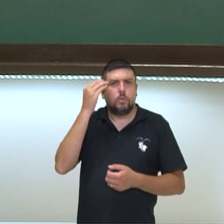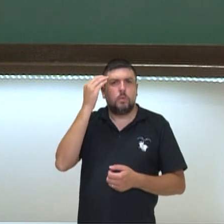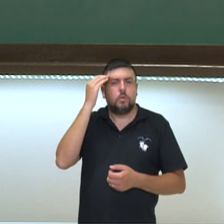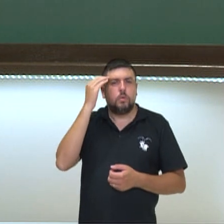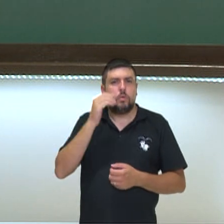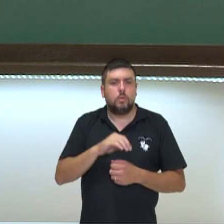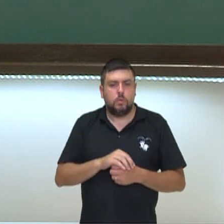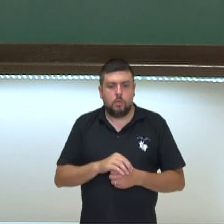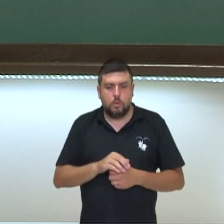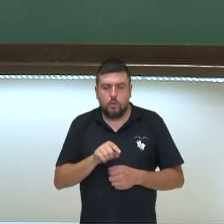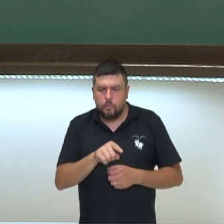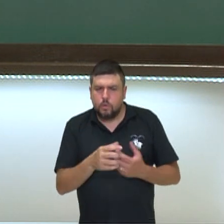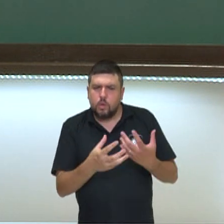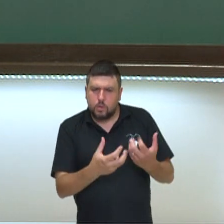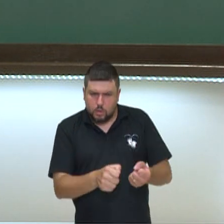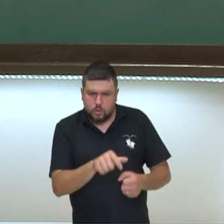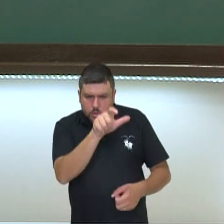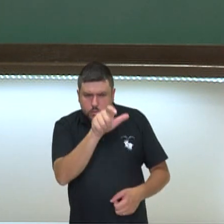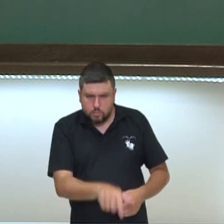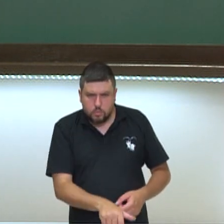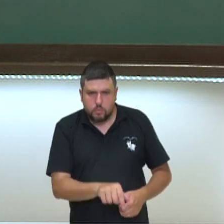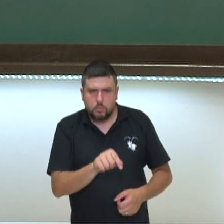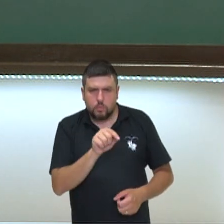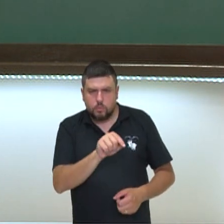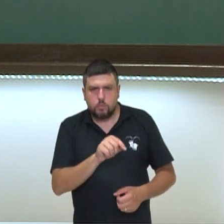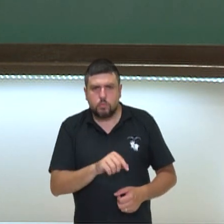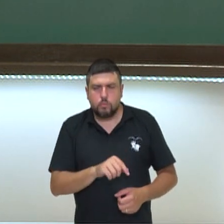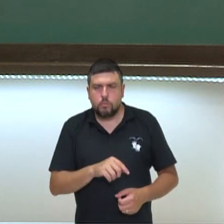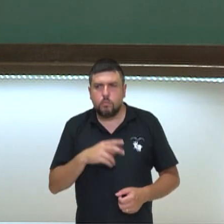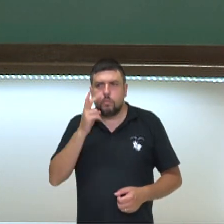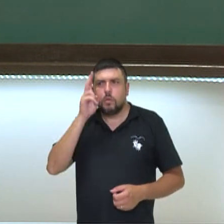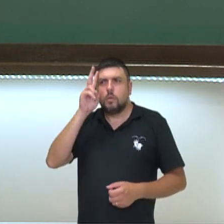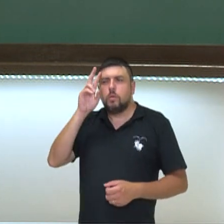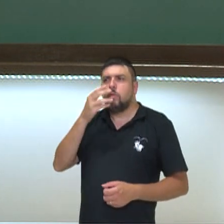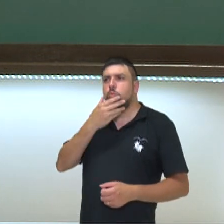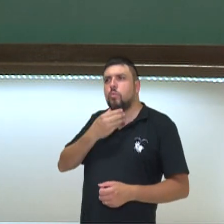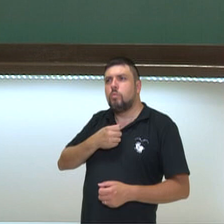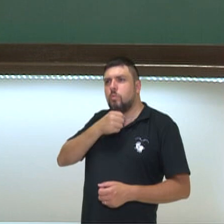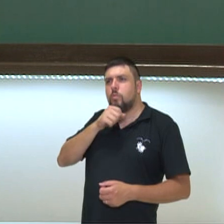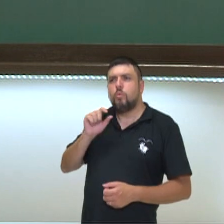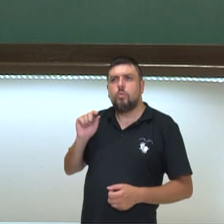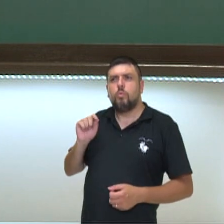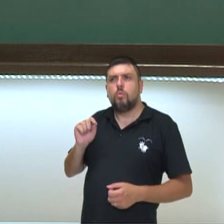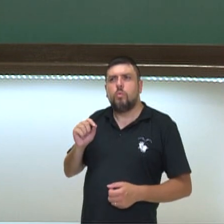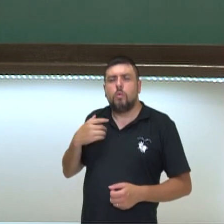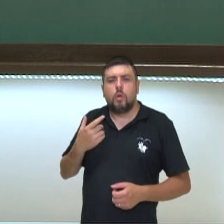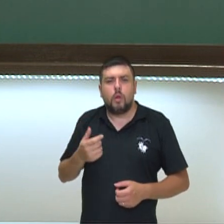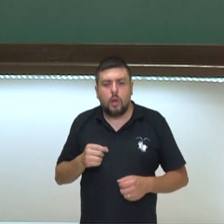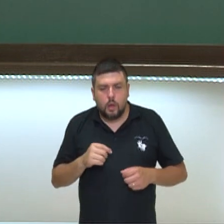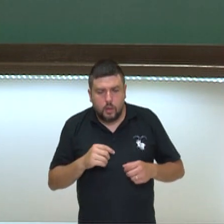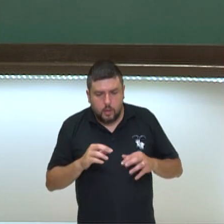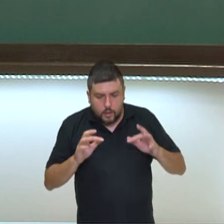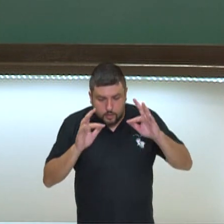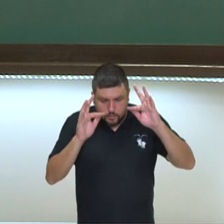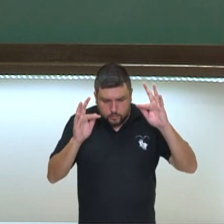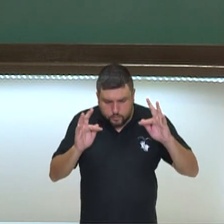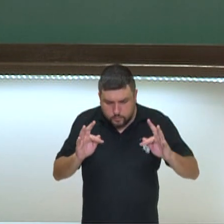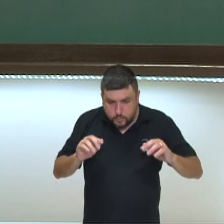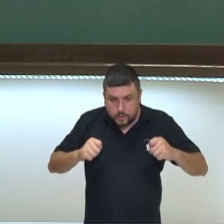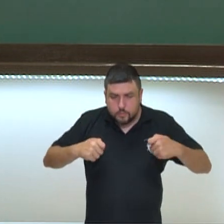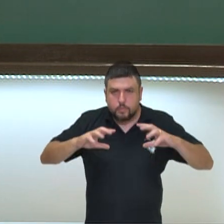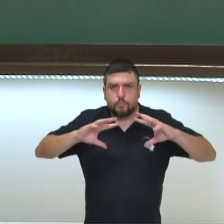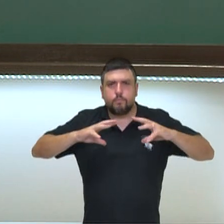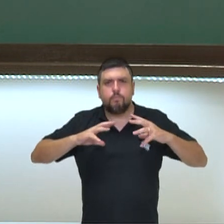você tem que aceitar quem você é. E lembrou de uma história que seu avô contava para ele, que ninguém nunca vai ser feliz enquanto não aceitar quem é.